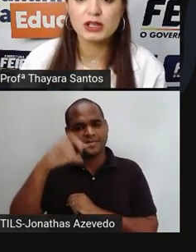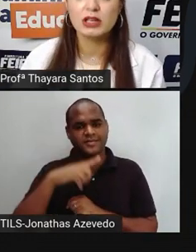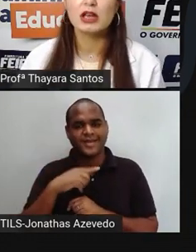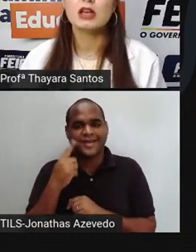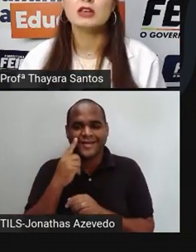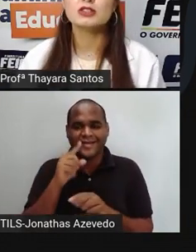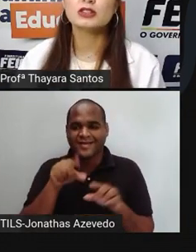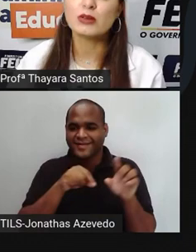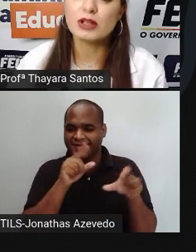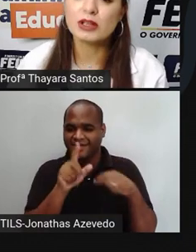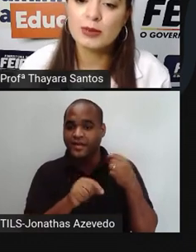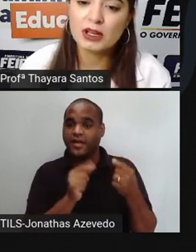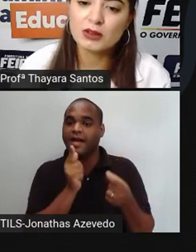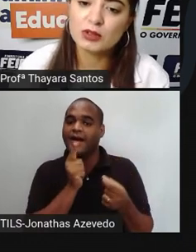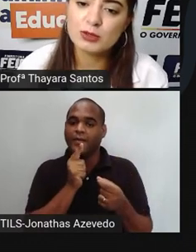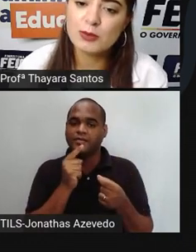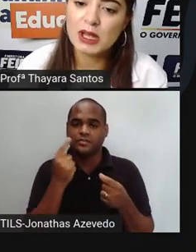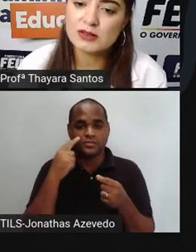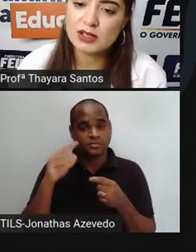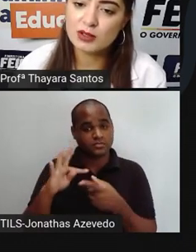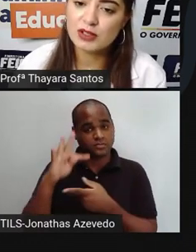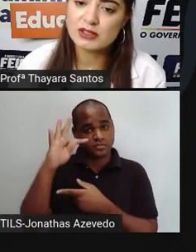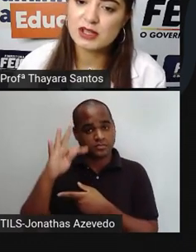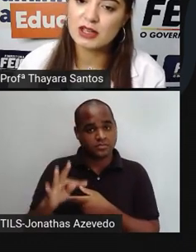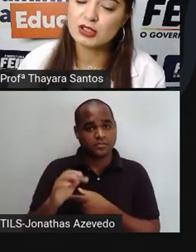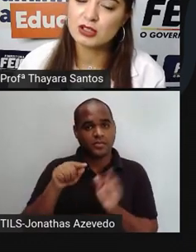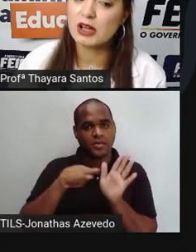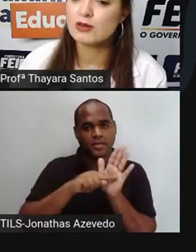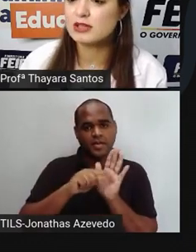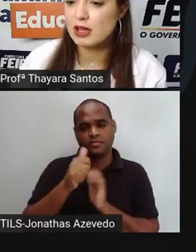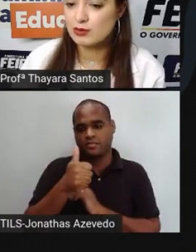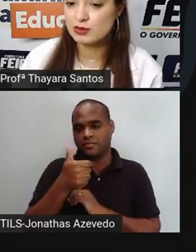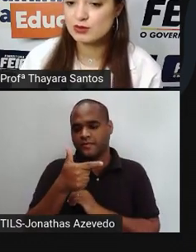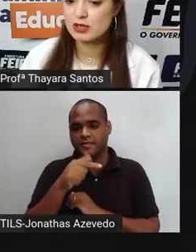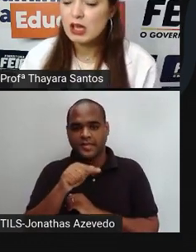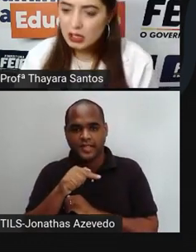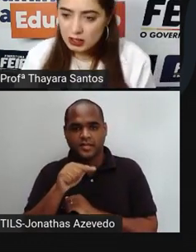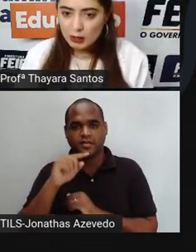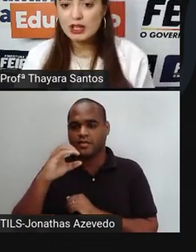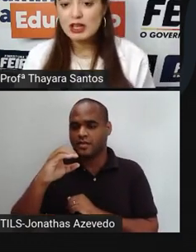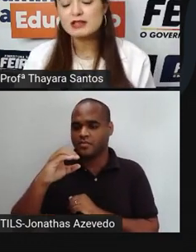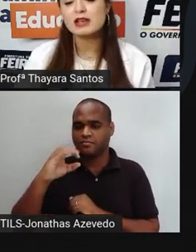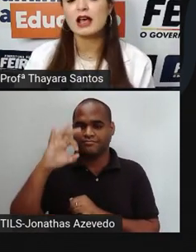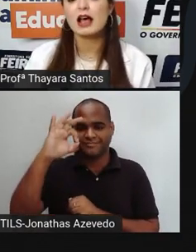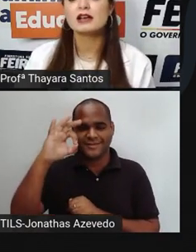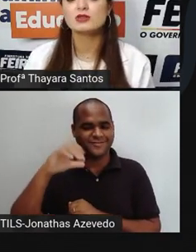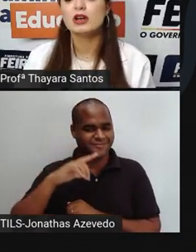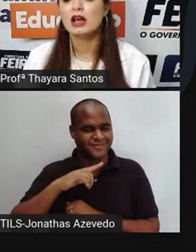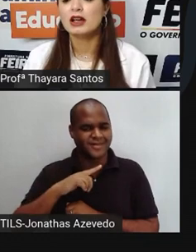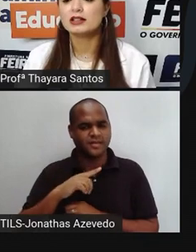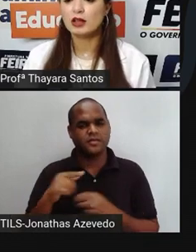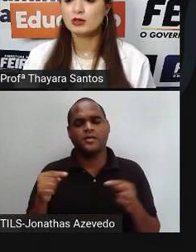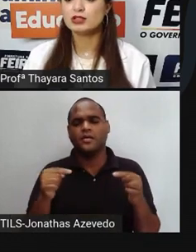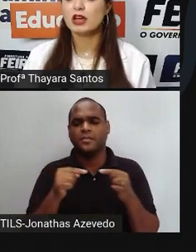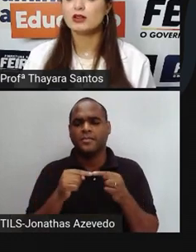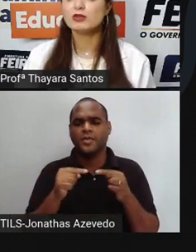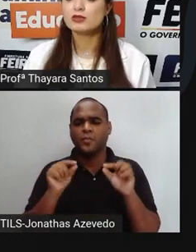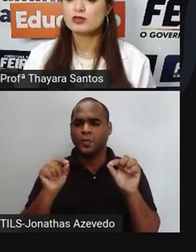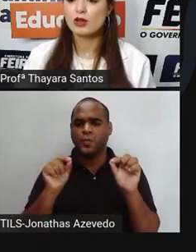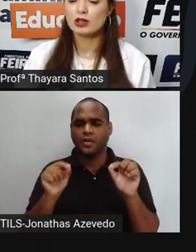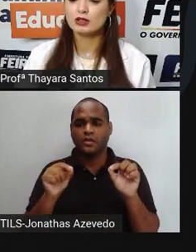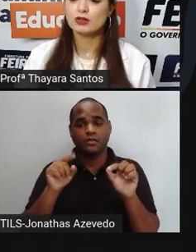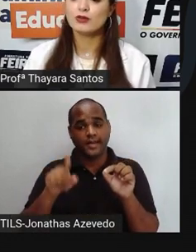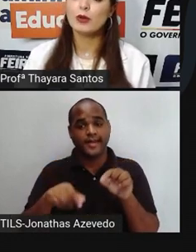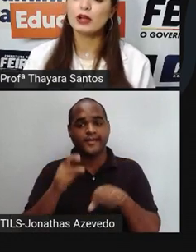selecionei, está na temperatura de menos 127 graus Celsius. Então, nesse caso, ela está no estado